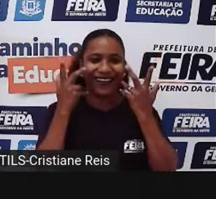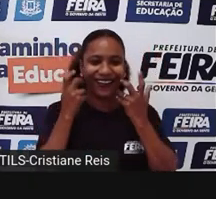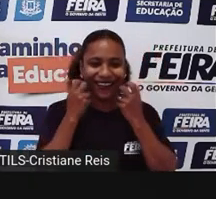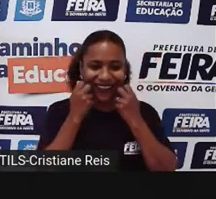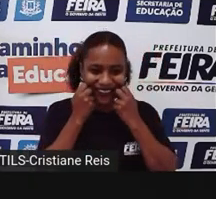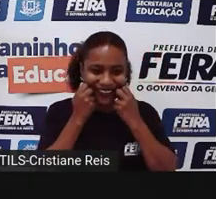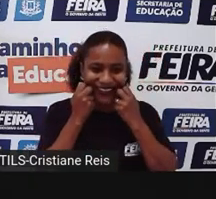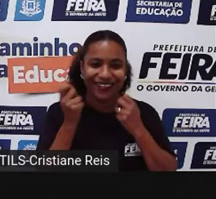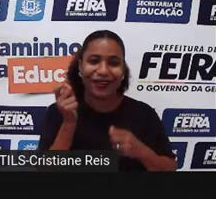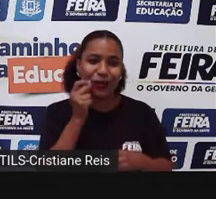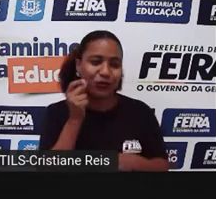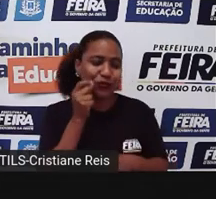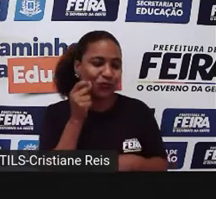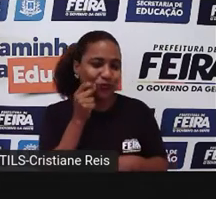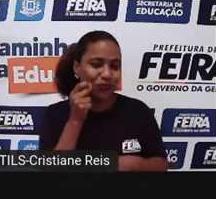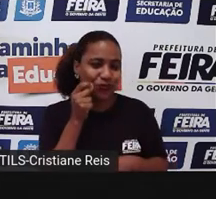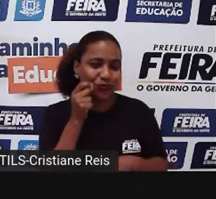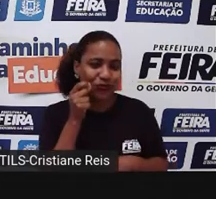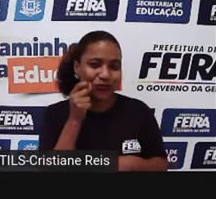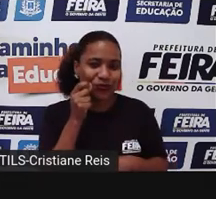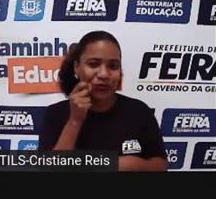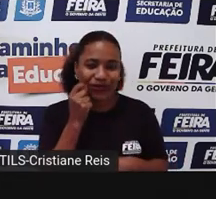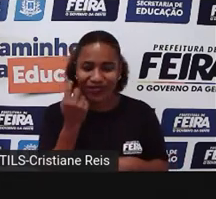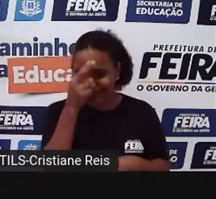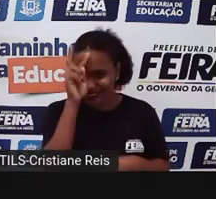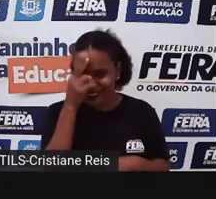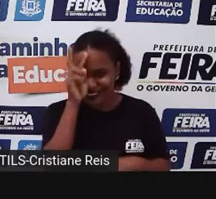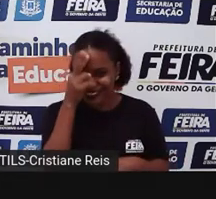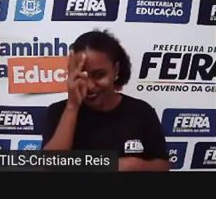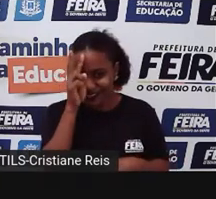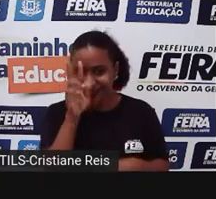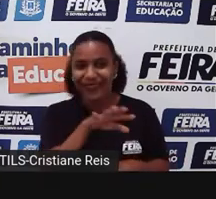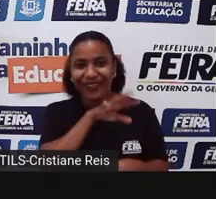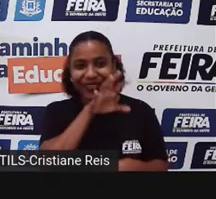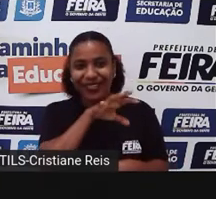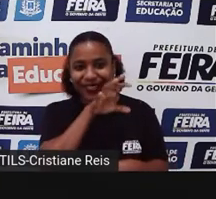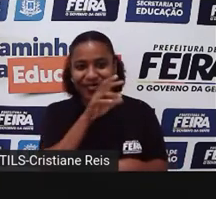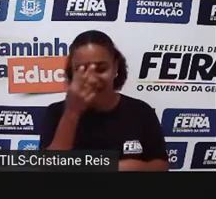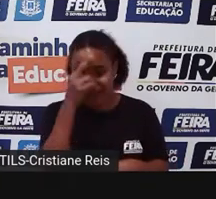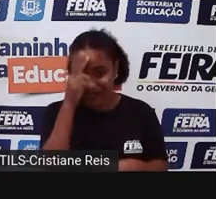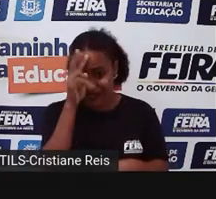imagem aí, acho que já ouviu falar da fábula do Leão e do Ratinho.